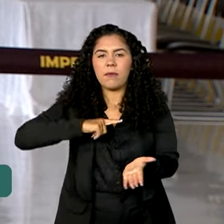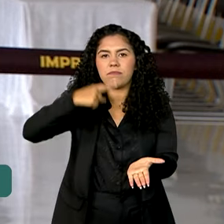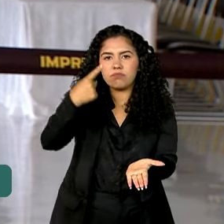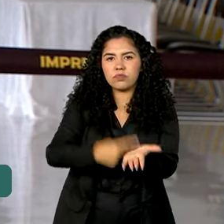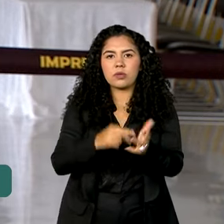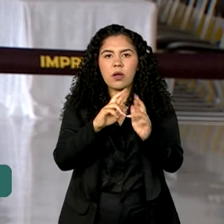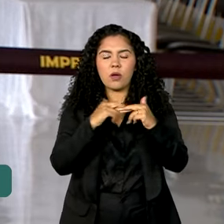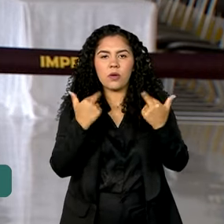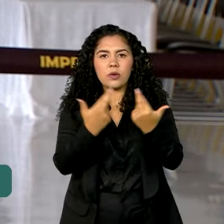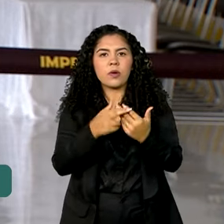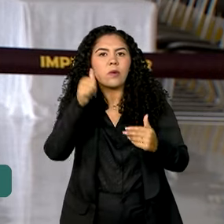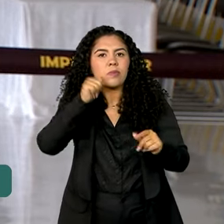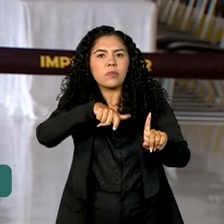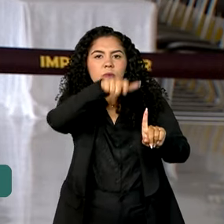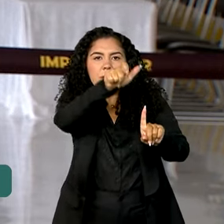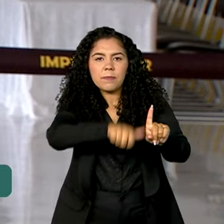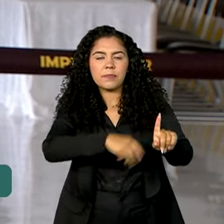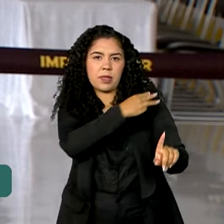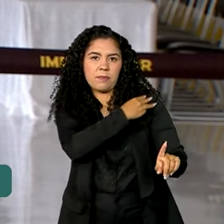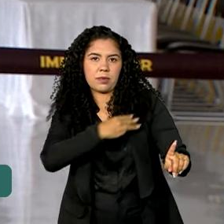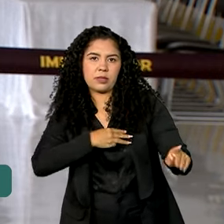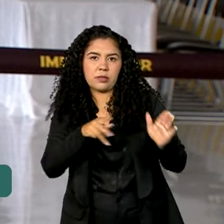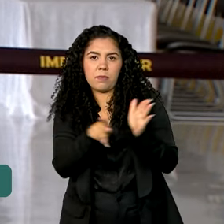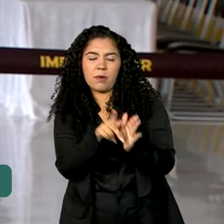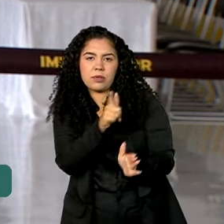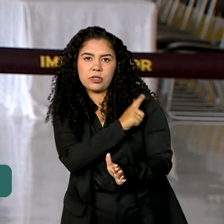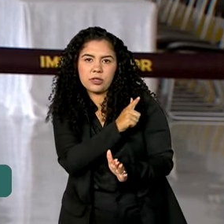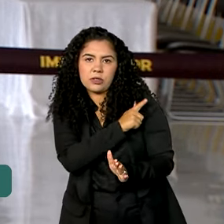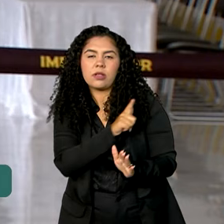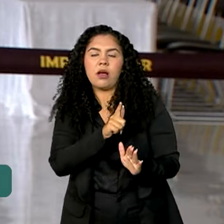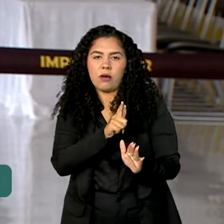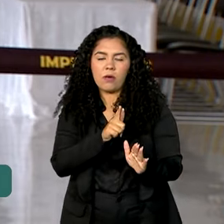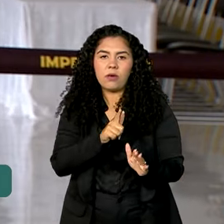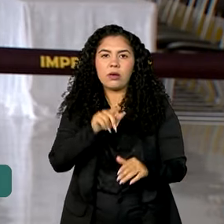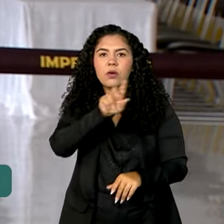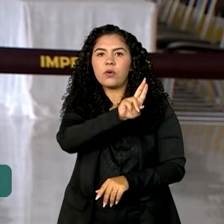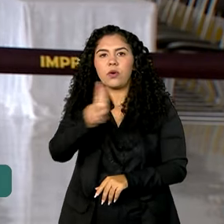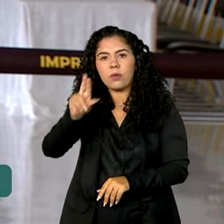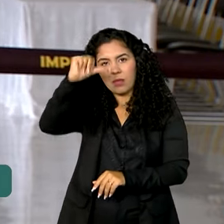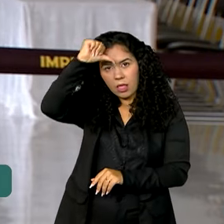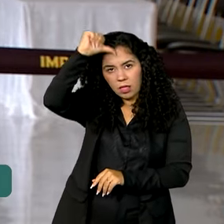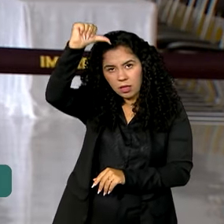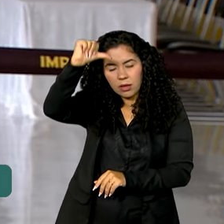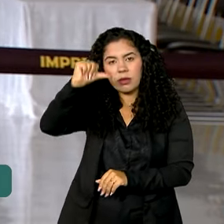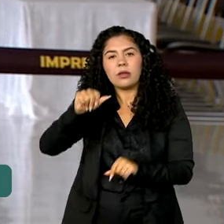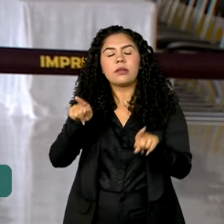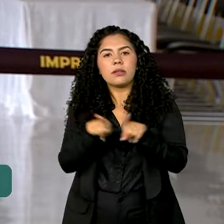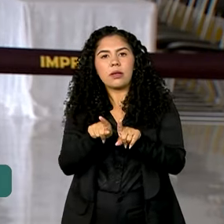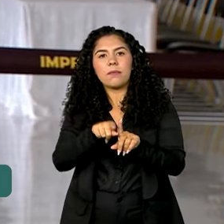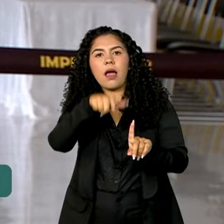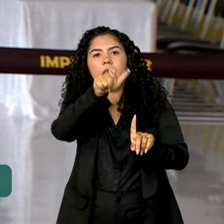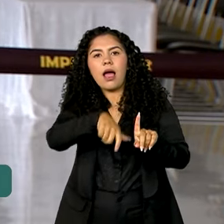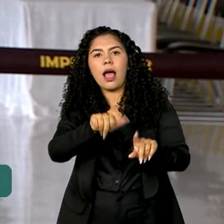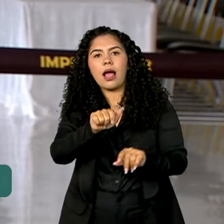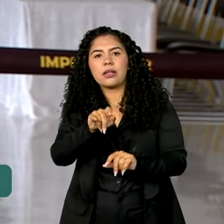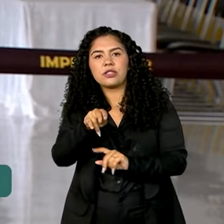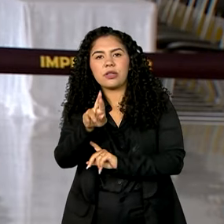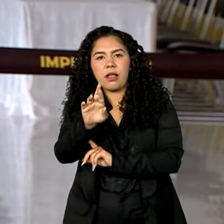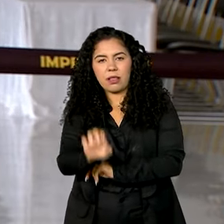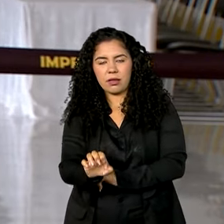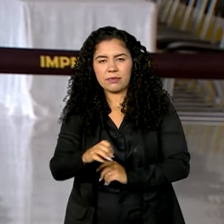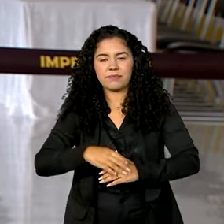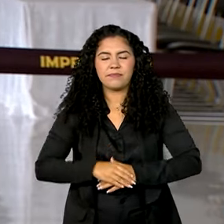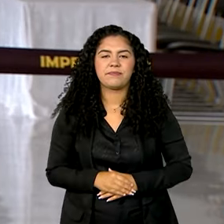e Serviços Públicos, Esther Dweck, e o ministro da Secretaria de Relações Institucionais, Alexandre Padilha. Vanessa,